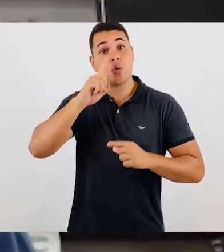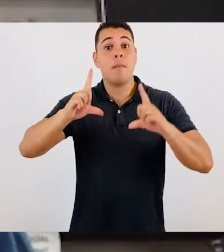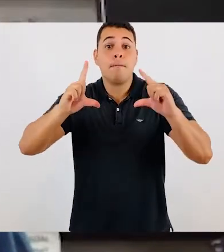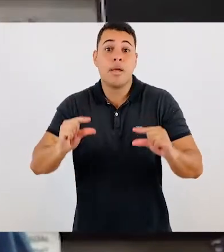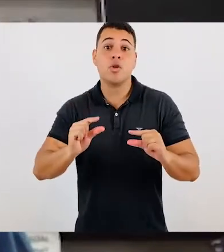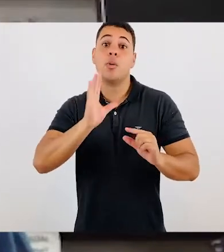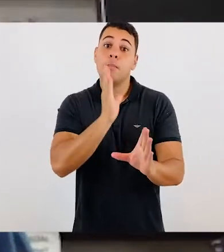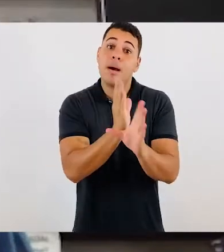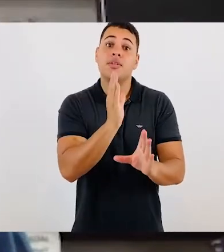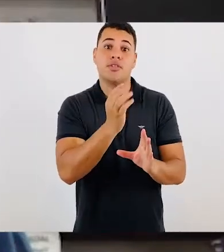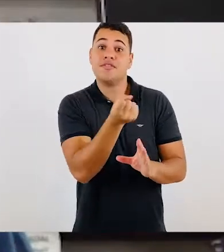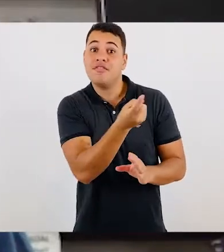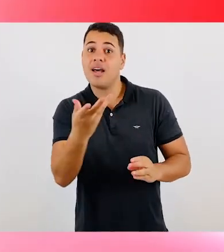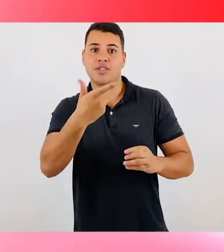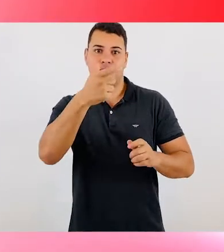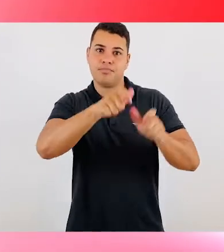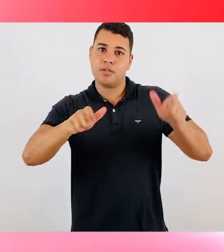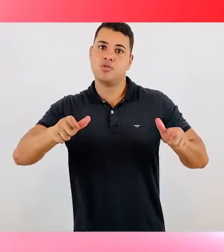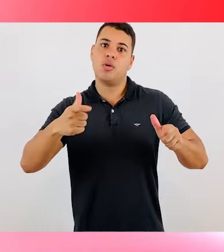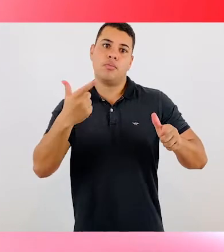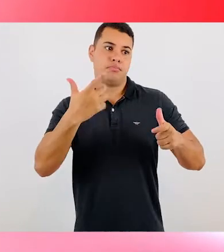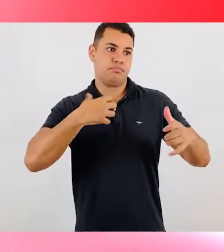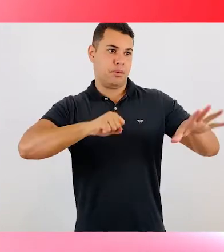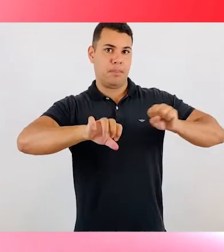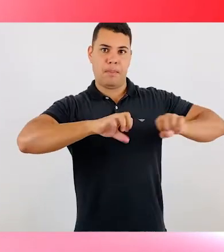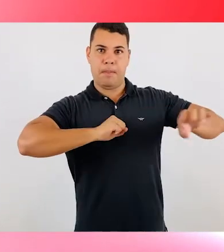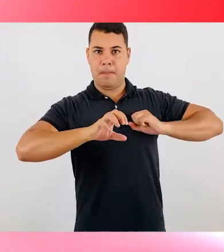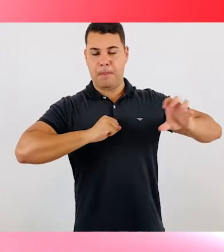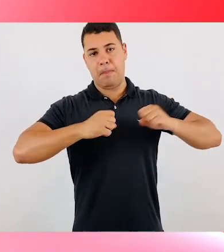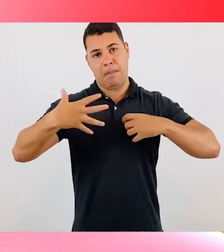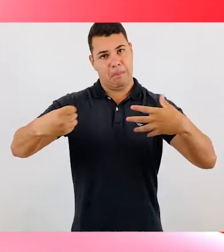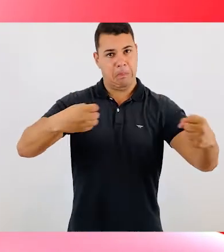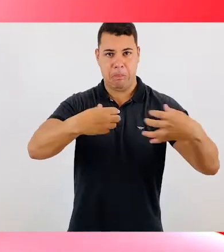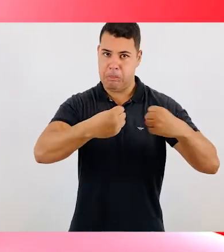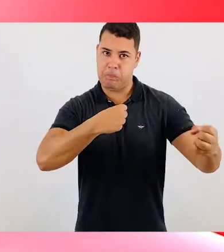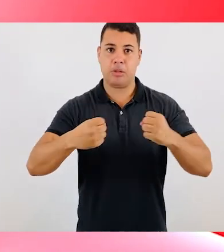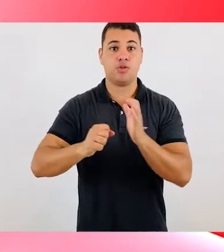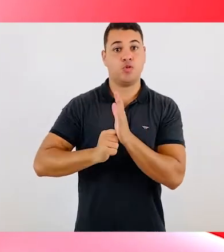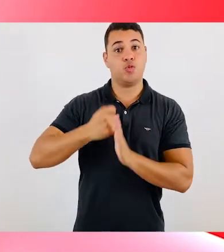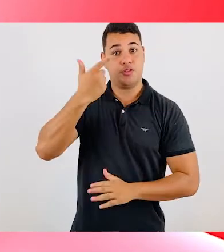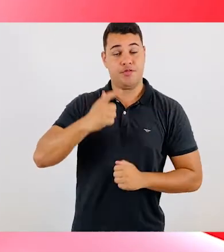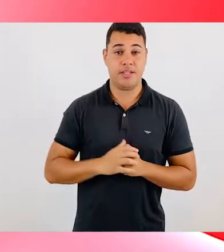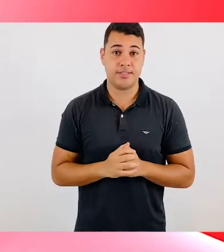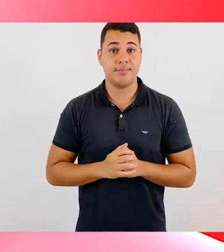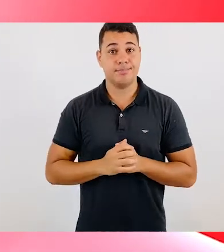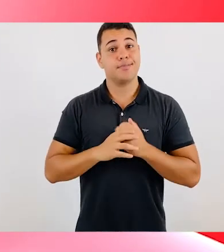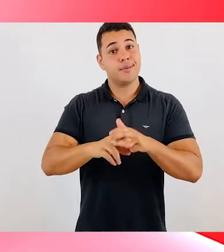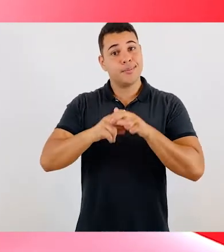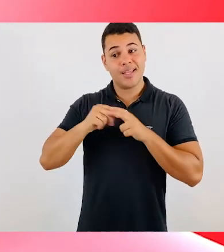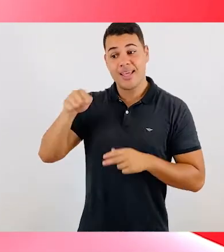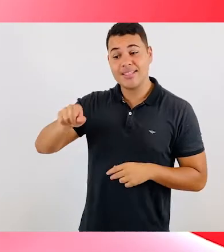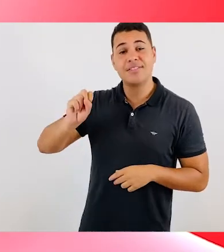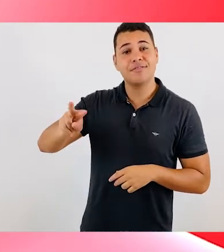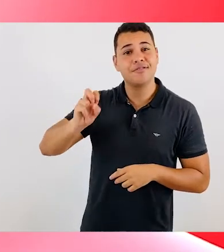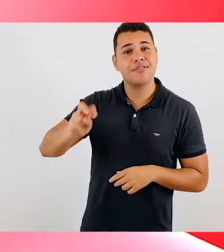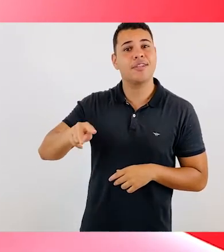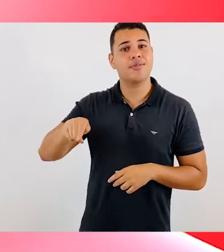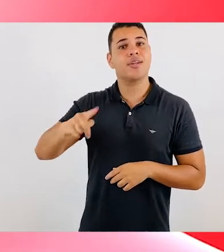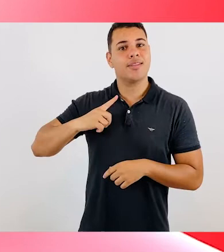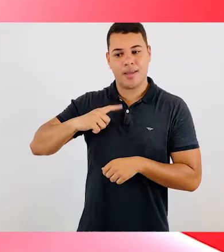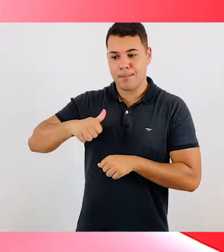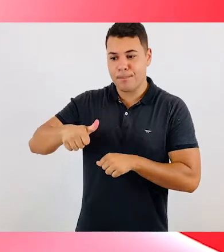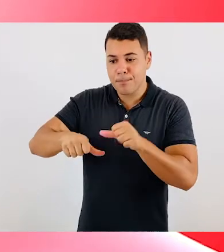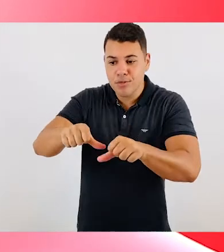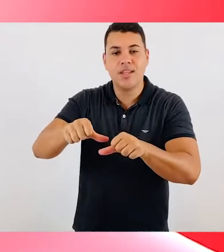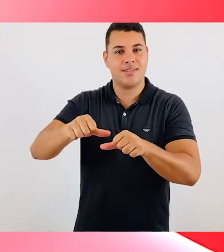muitas pessoas pegaram duas vezes. Em algumas pessoas, o vírus consegue enganar a imunidade por essa variação